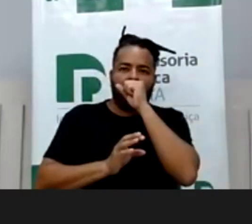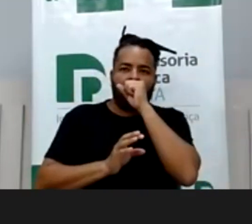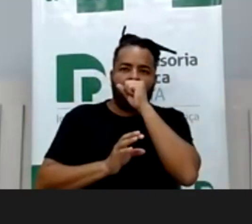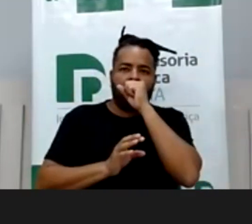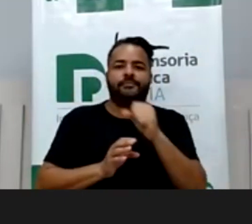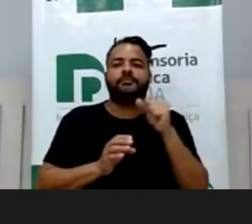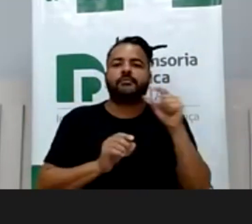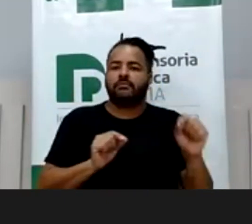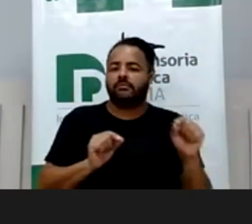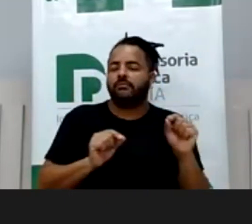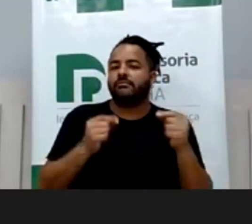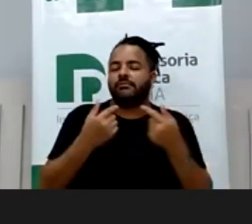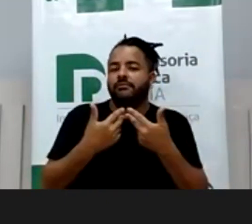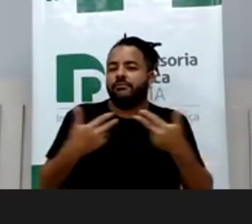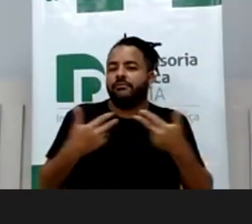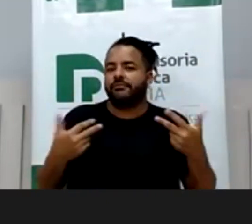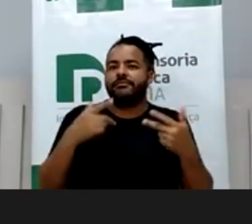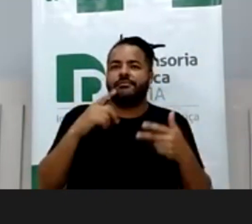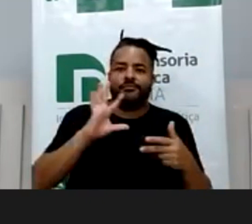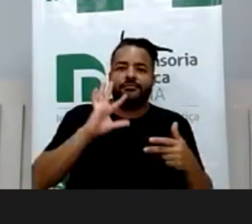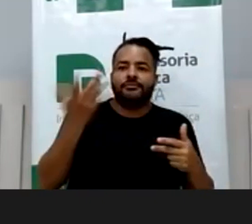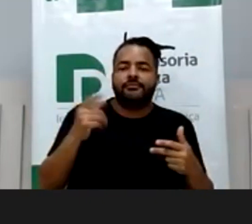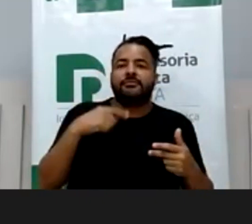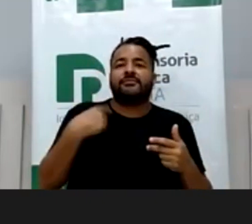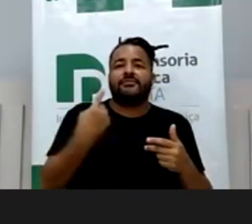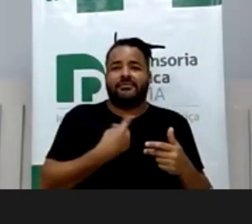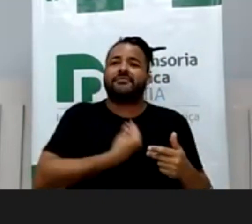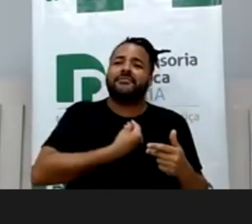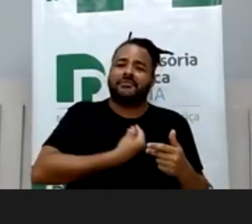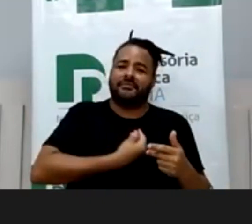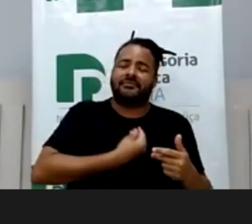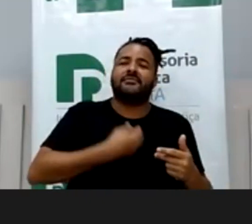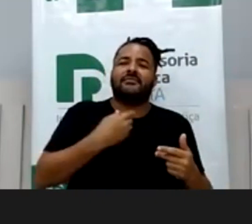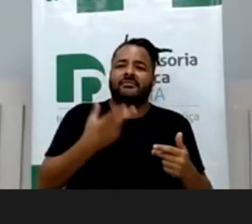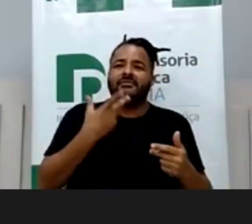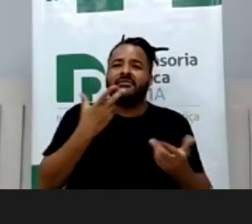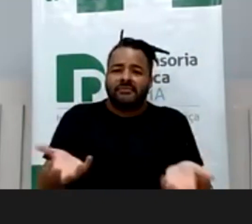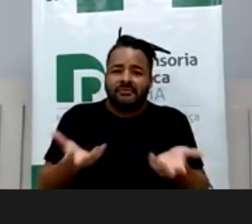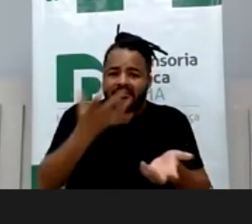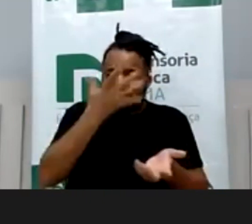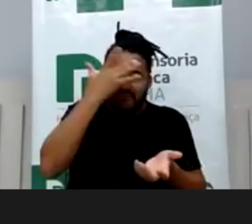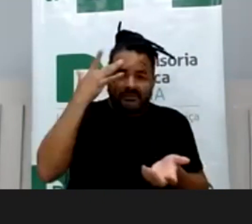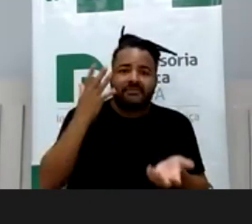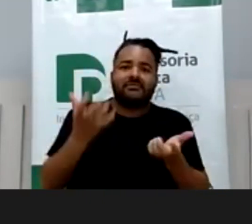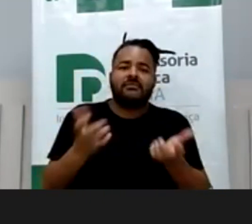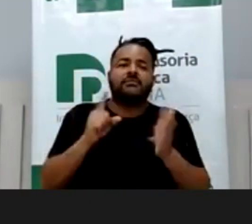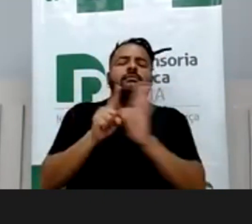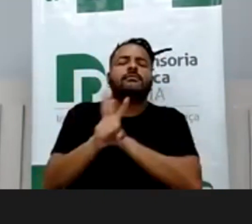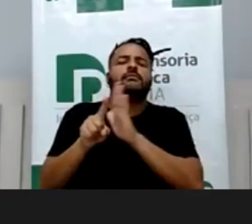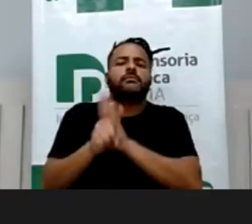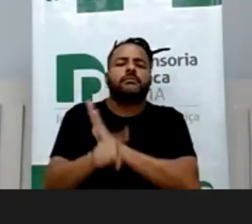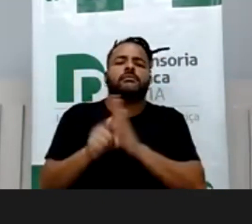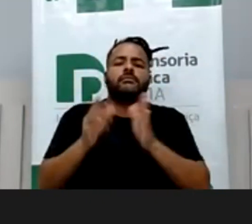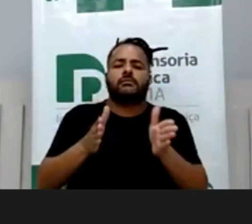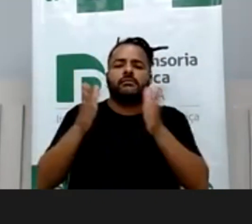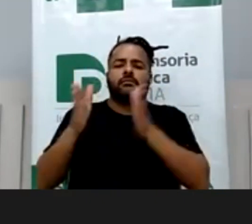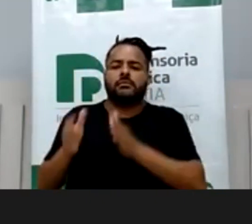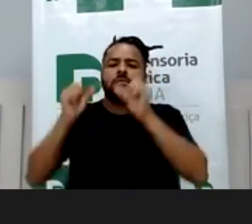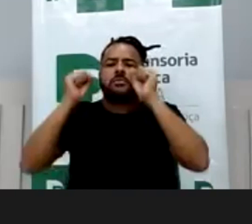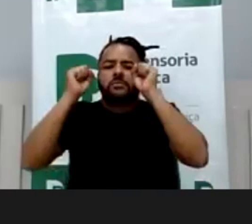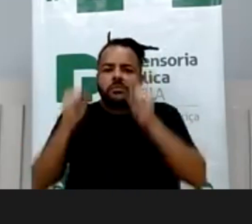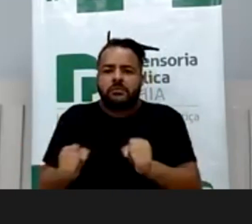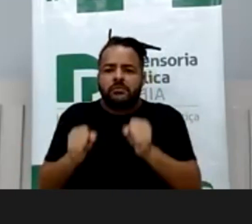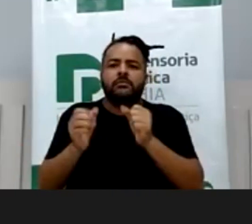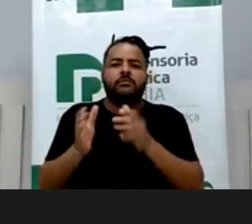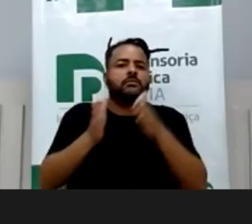duas medidas diferentes. Então, a gente está vivendo num contexto também que a pessoa também quer questionar. Por um lado, pode, por